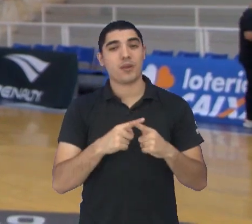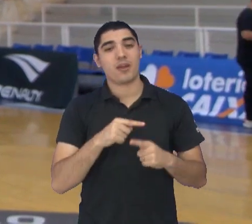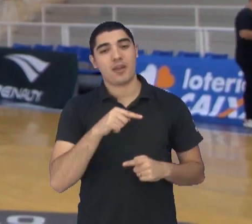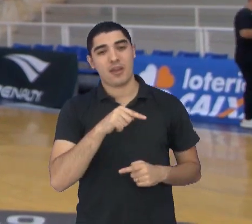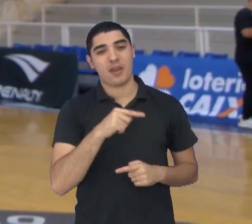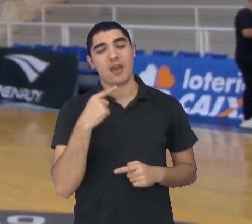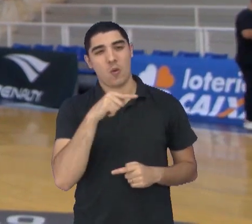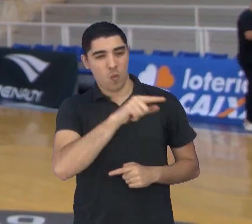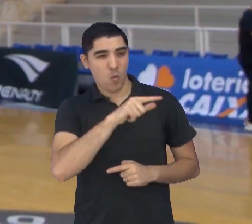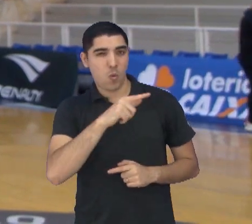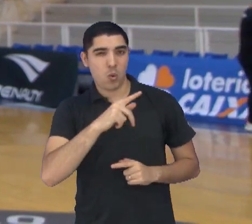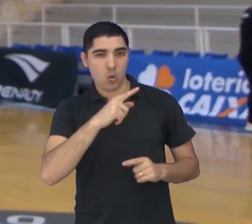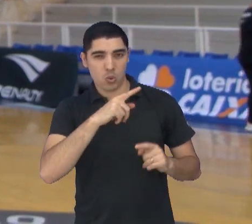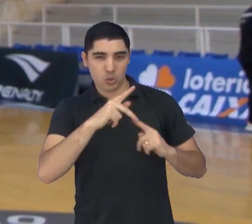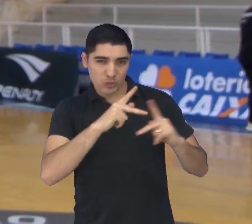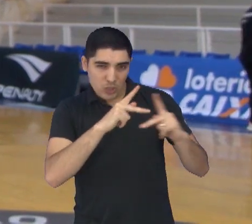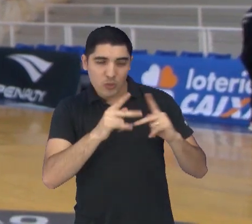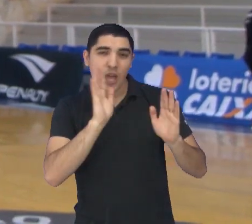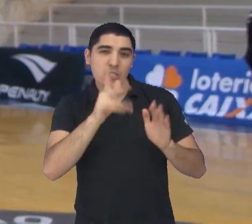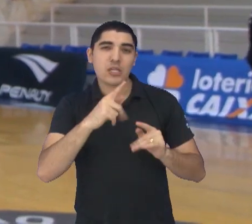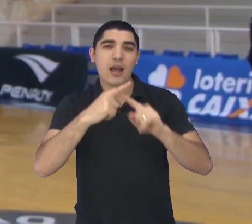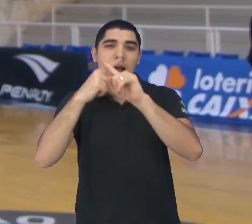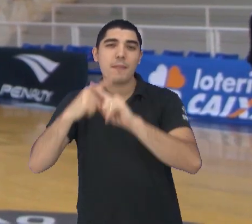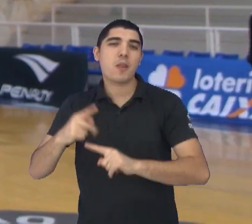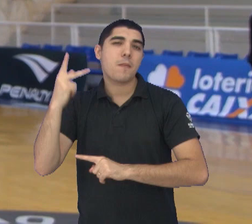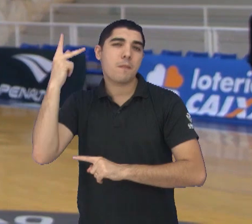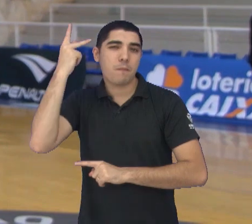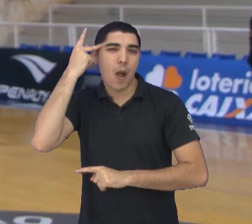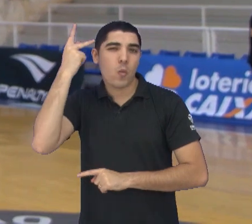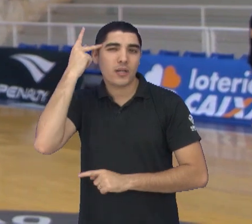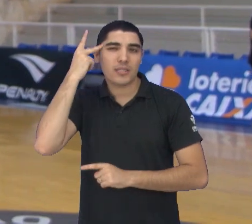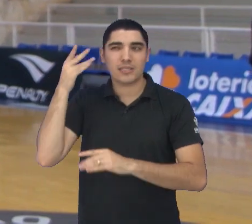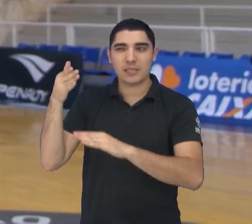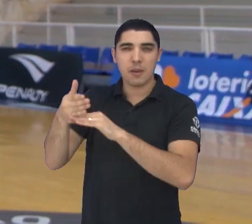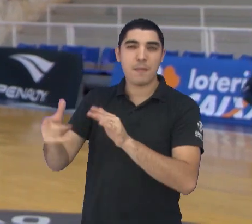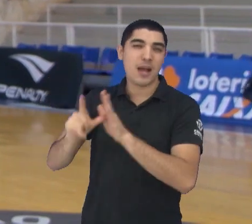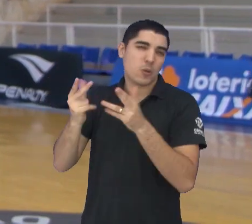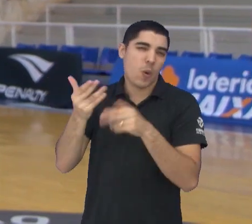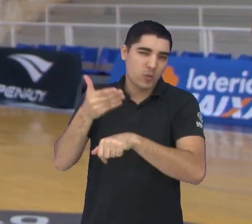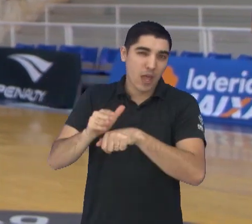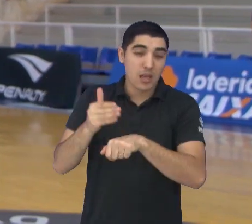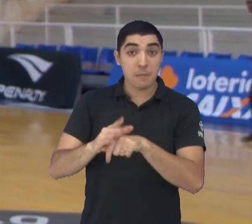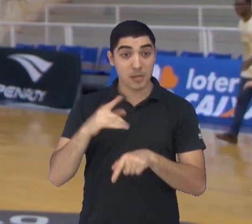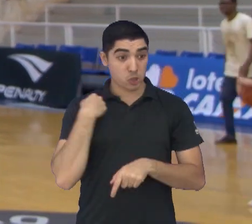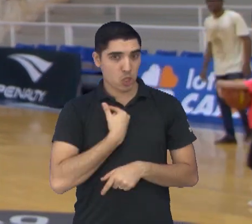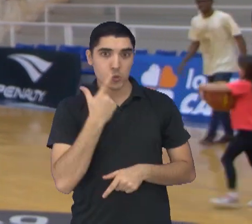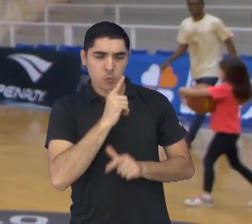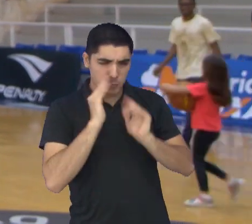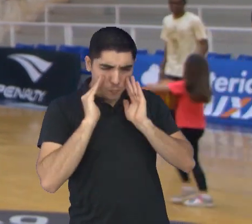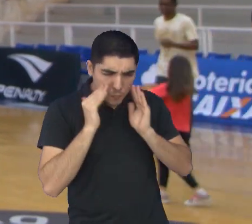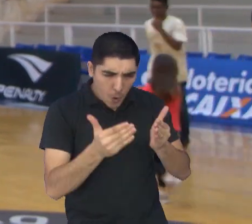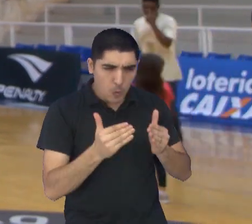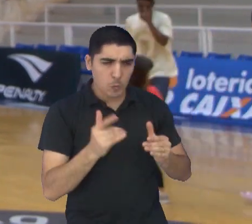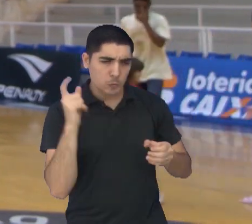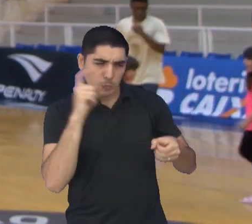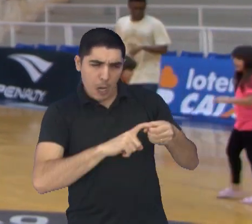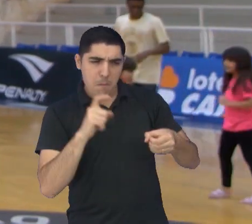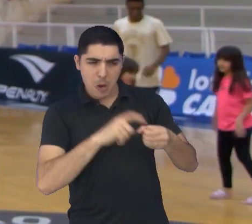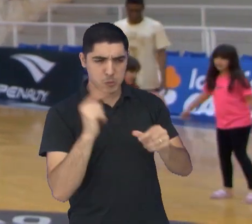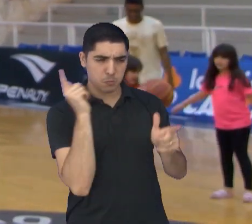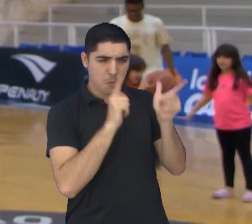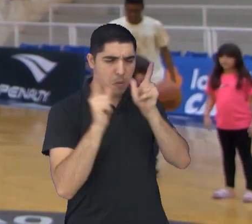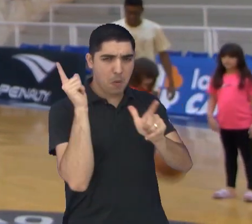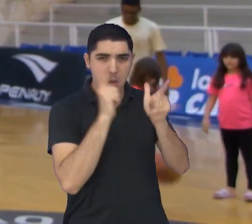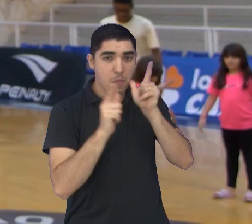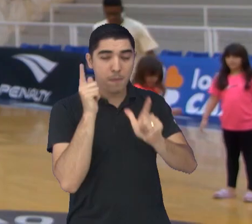preparação, muito melhor preparado fisicamente. Mas acho que a soube igualar bem isso. A soube escolher bem as bolas que a gente queria que eles fizessem. E ter